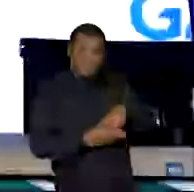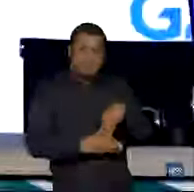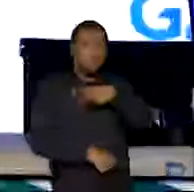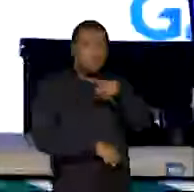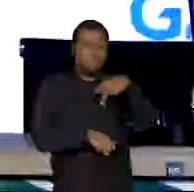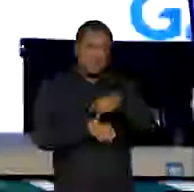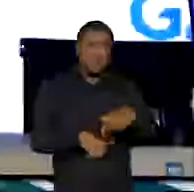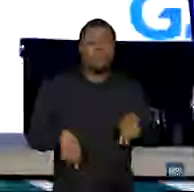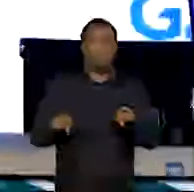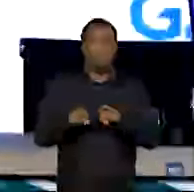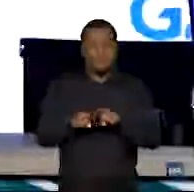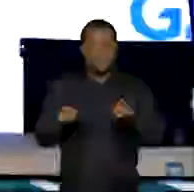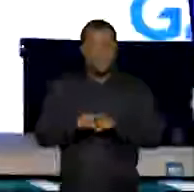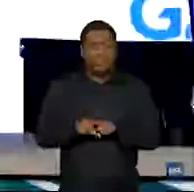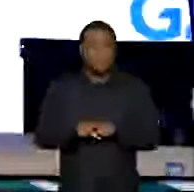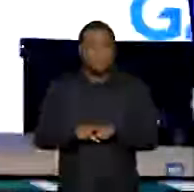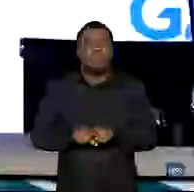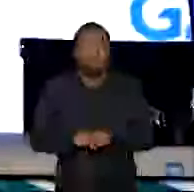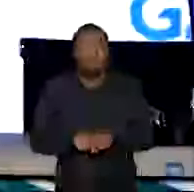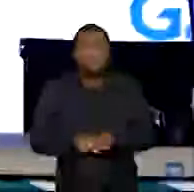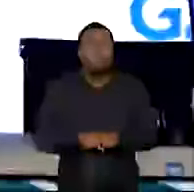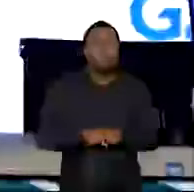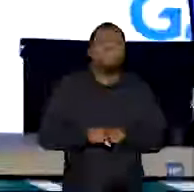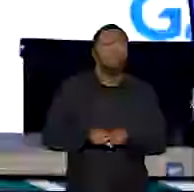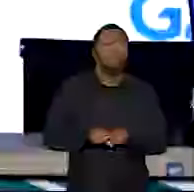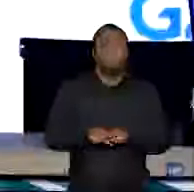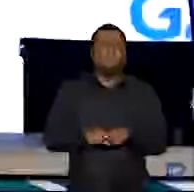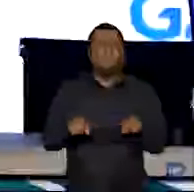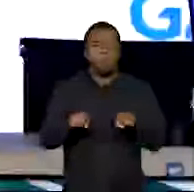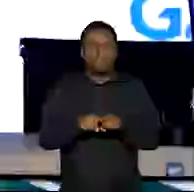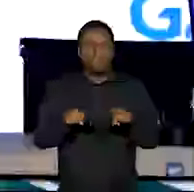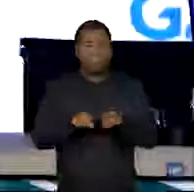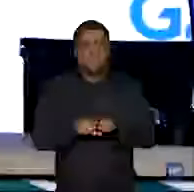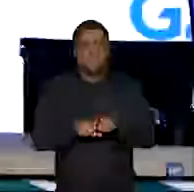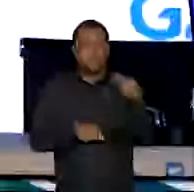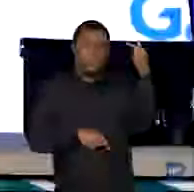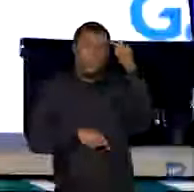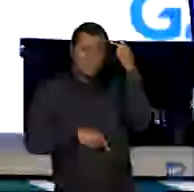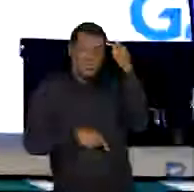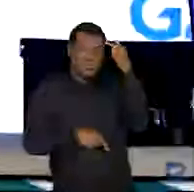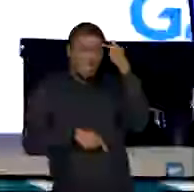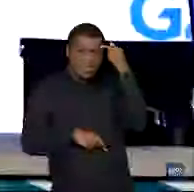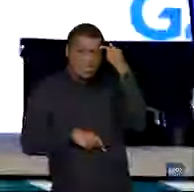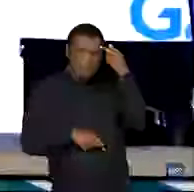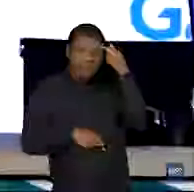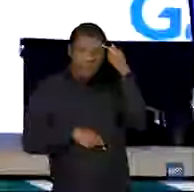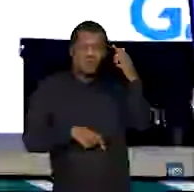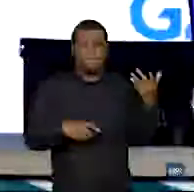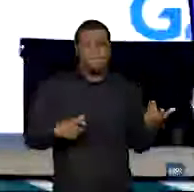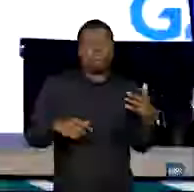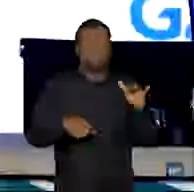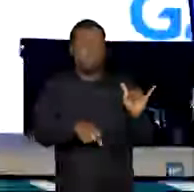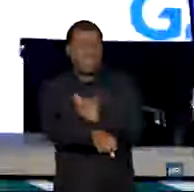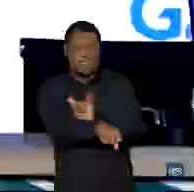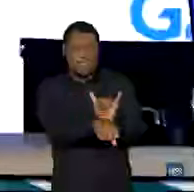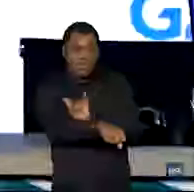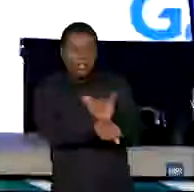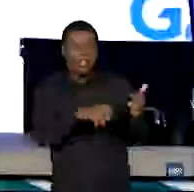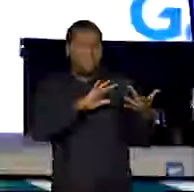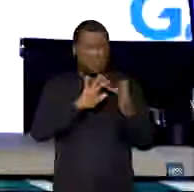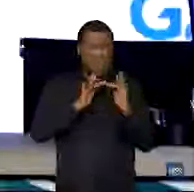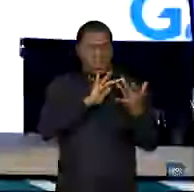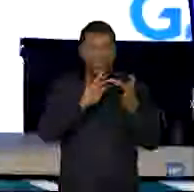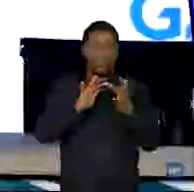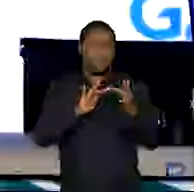como também em muitos casos se refletir nas ações e nas decisões que são tomadas